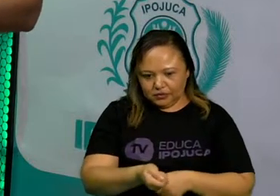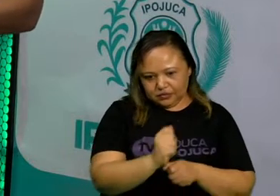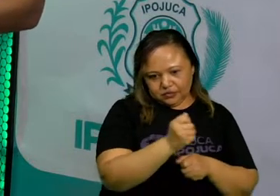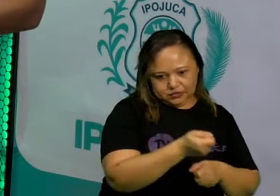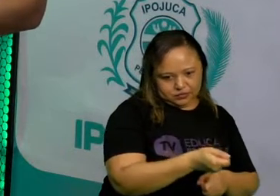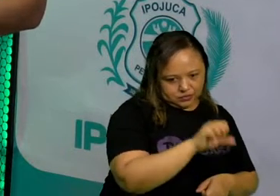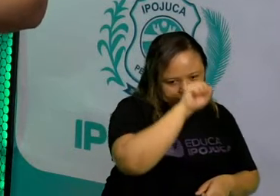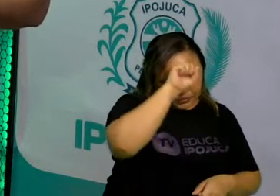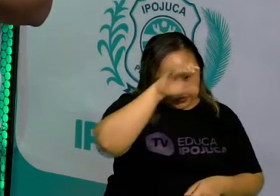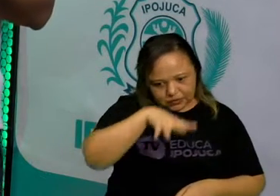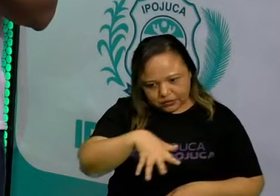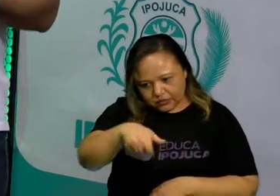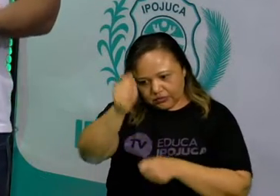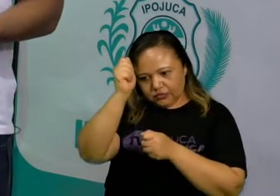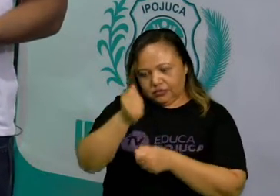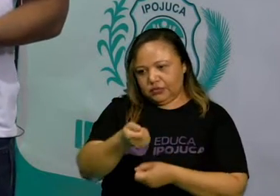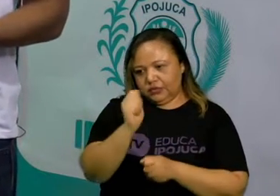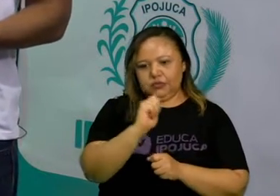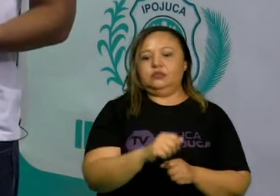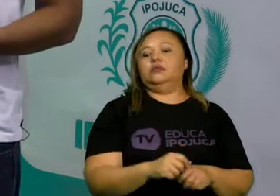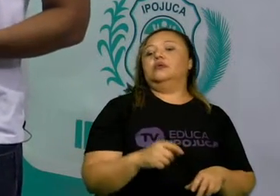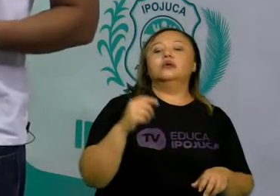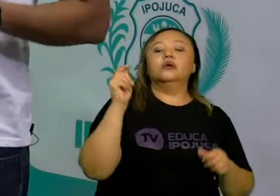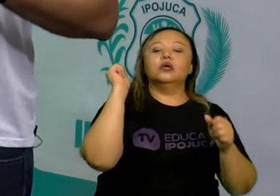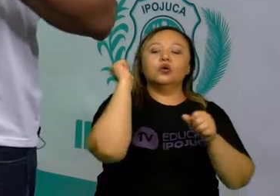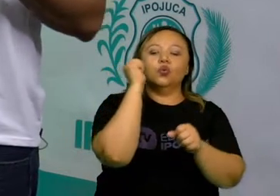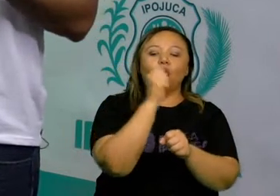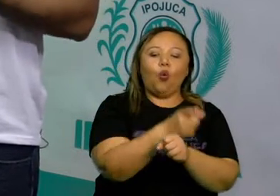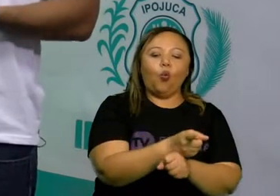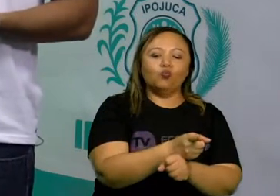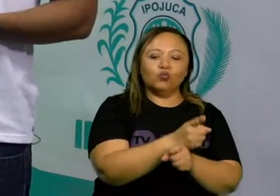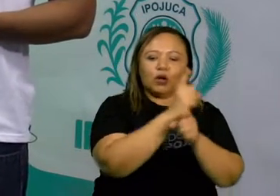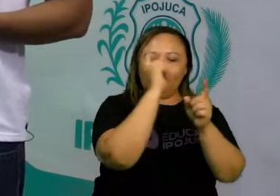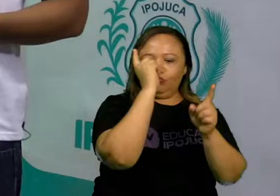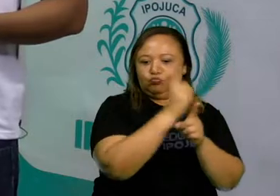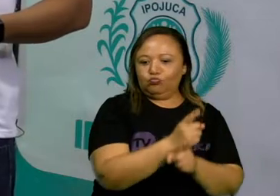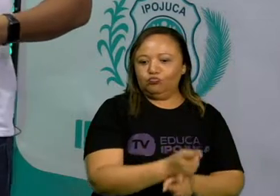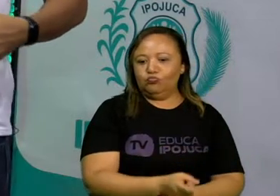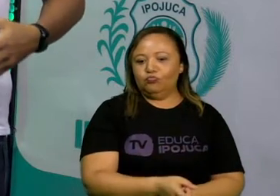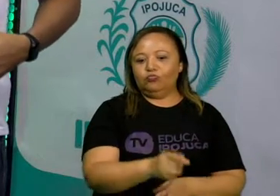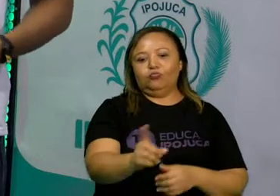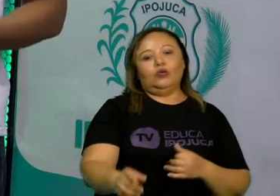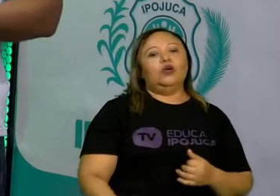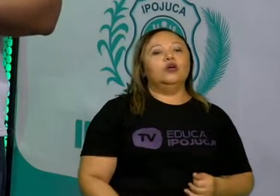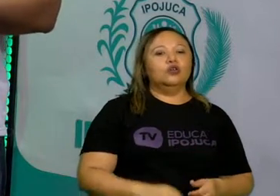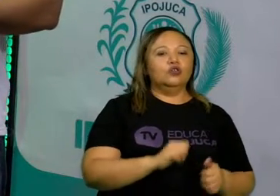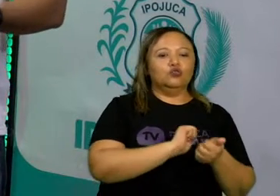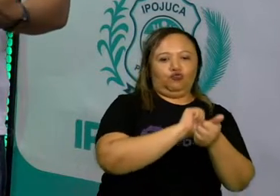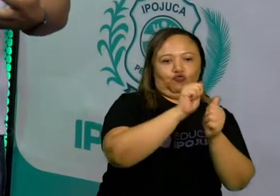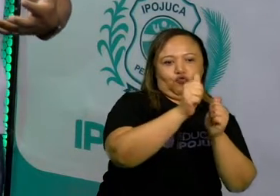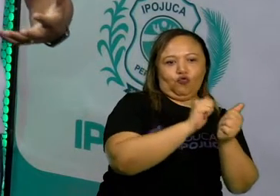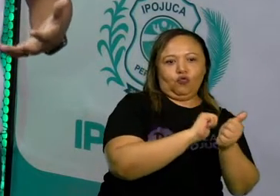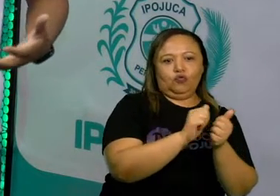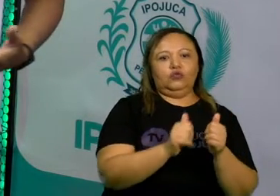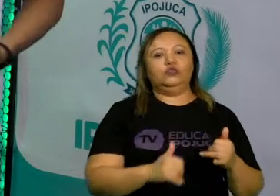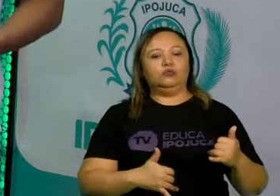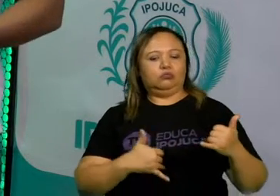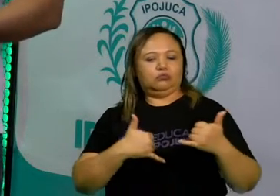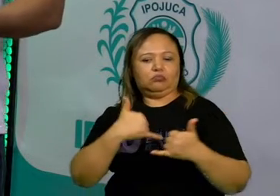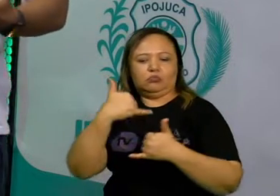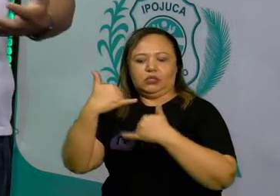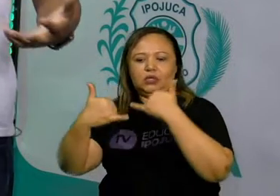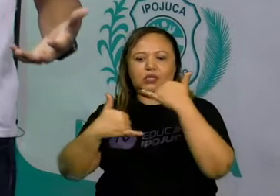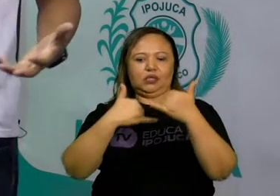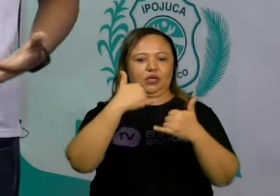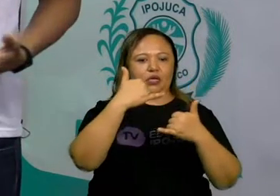Então, na pré-história, o jogo esteve presente como uma forma de lazer e de representar as atividades que eram ali